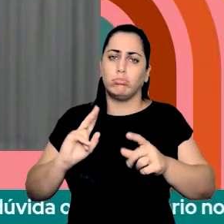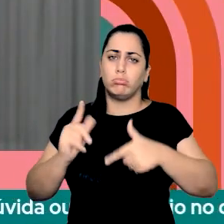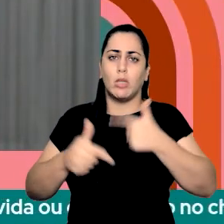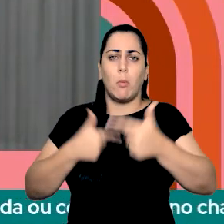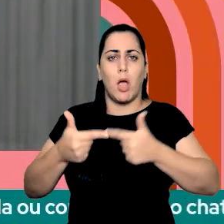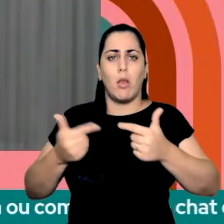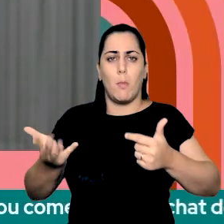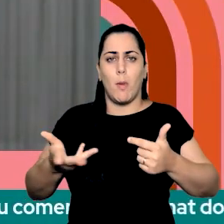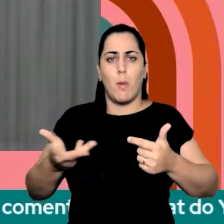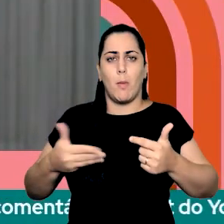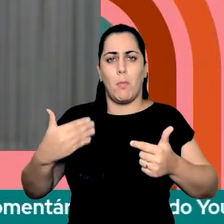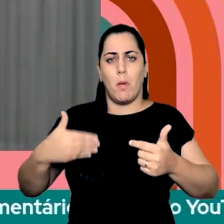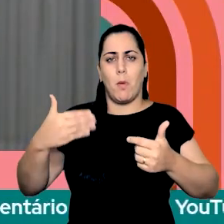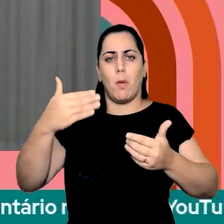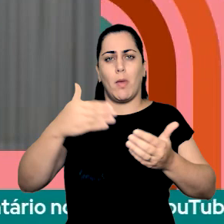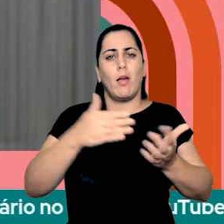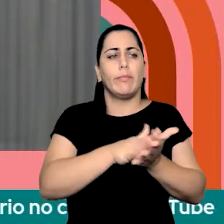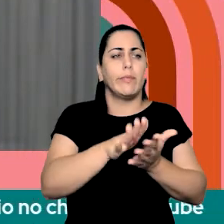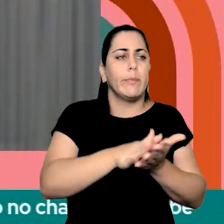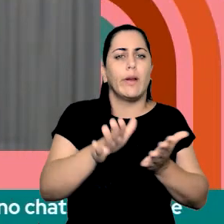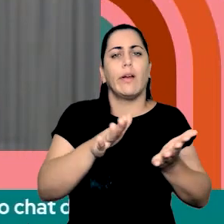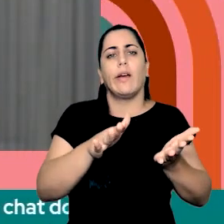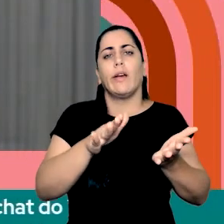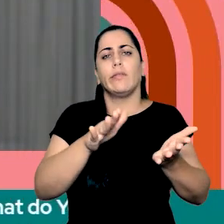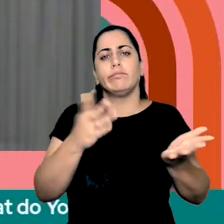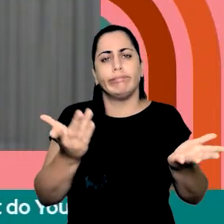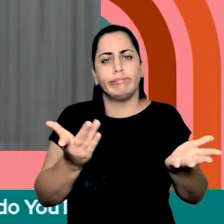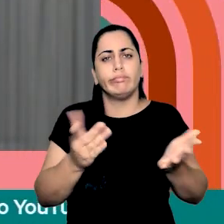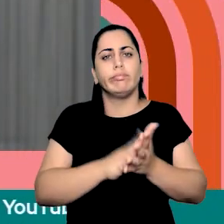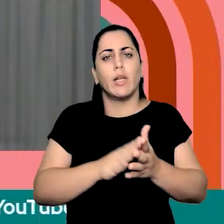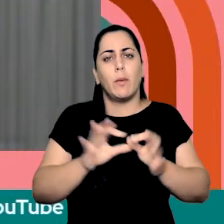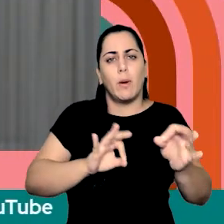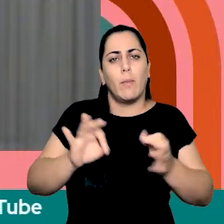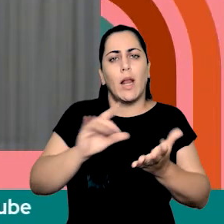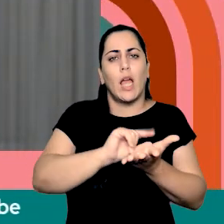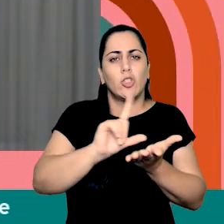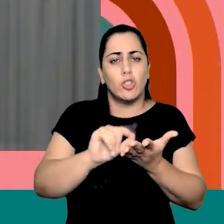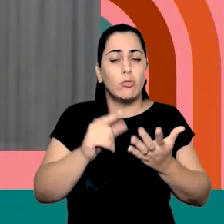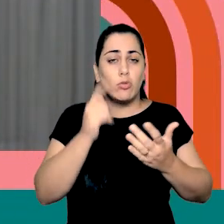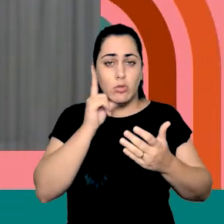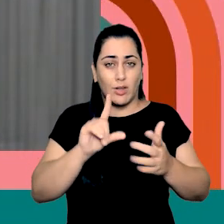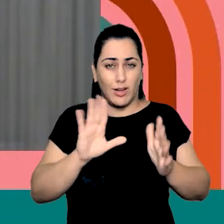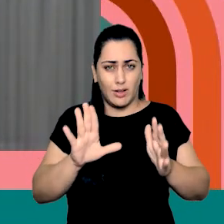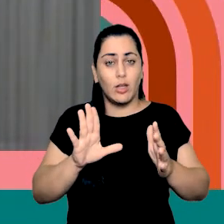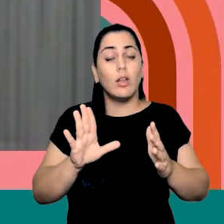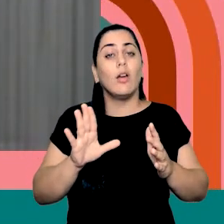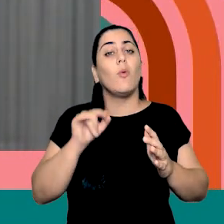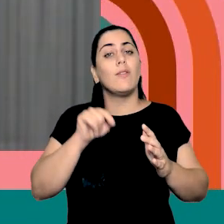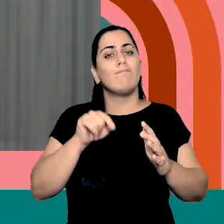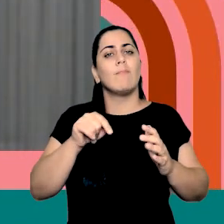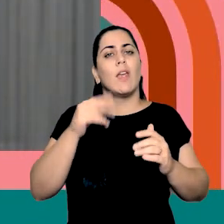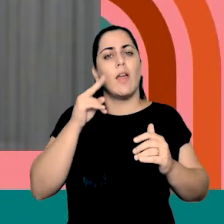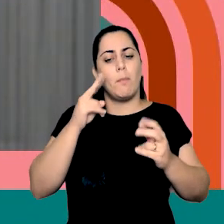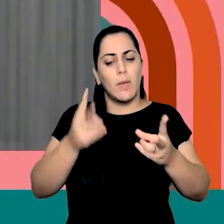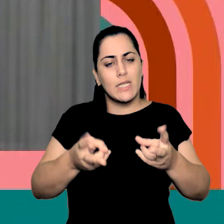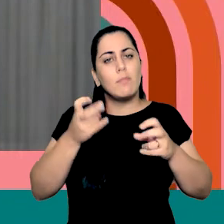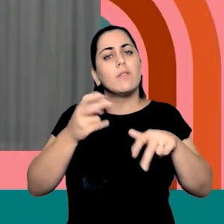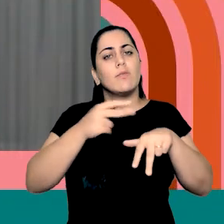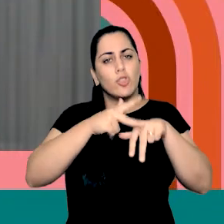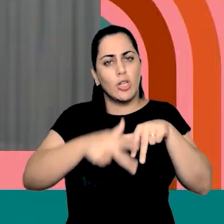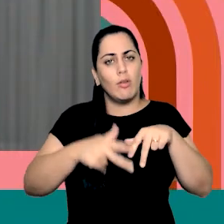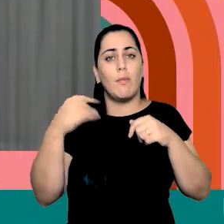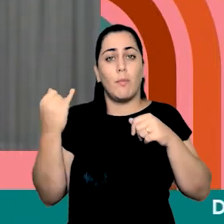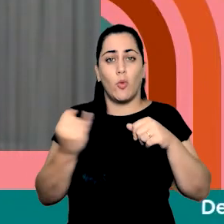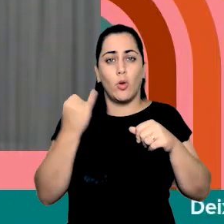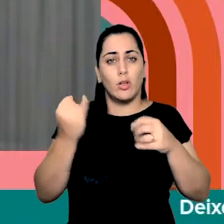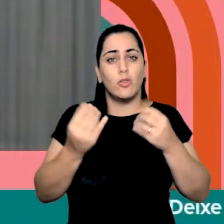igual. Então, assim, esse olhar de gênero realmente importa, ele impacta na forma